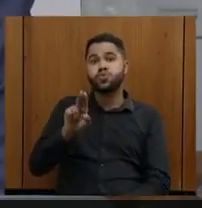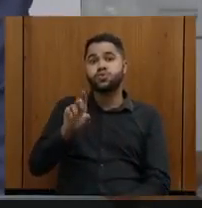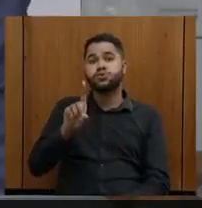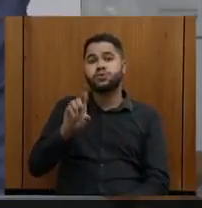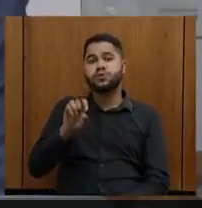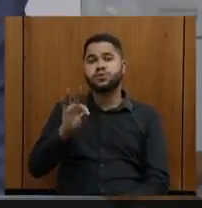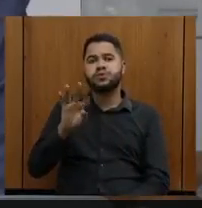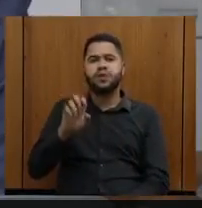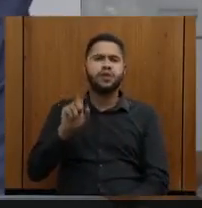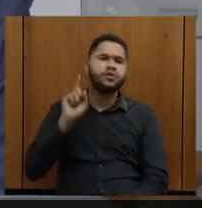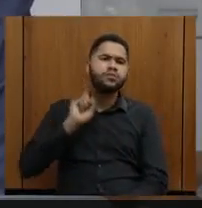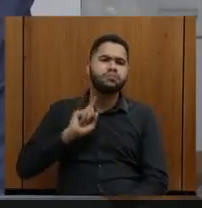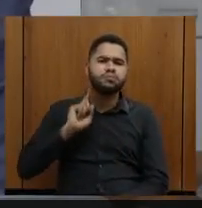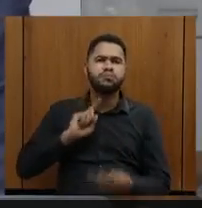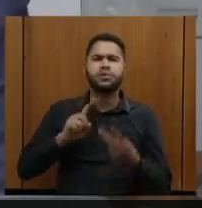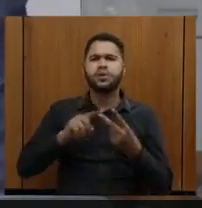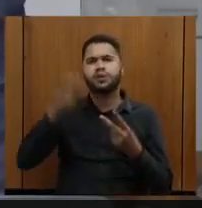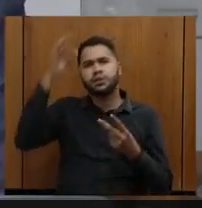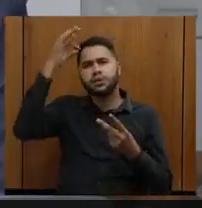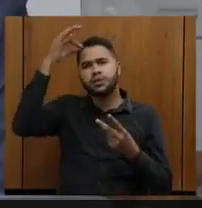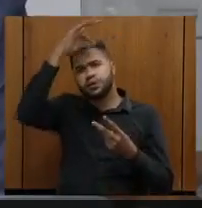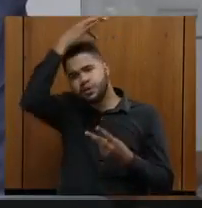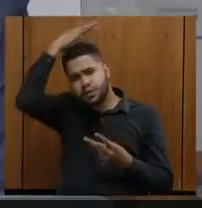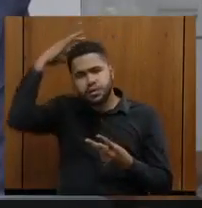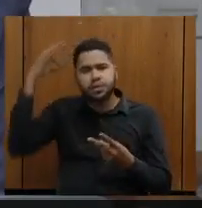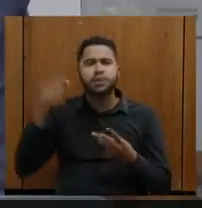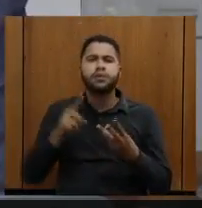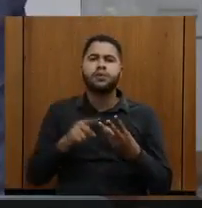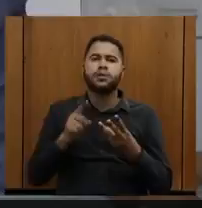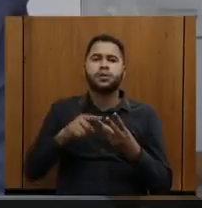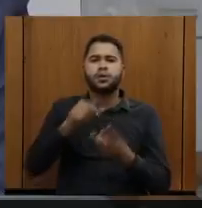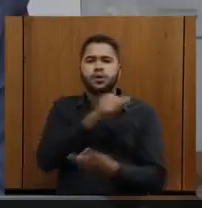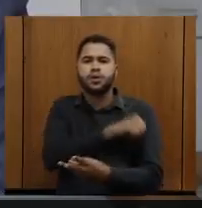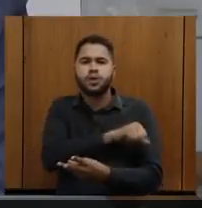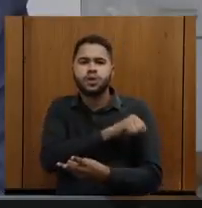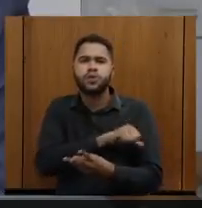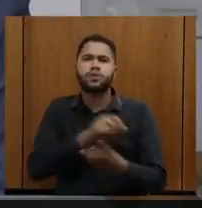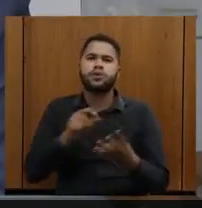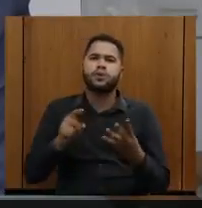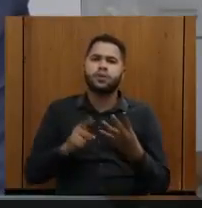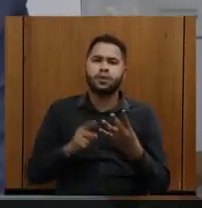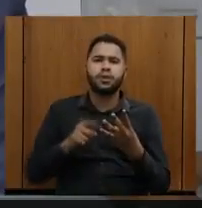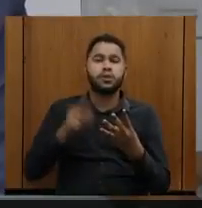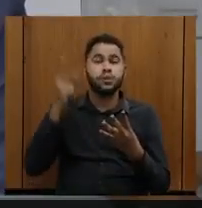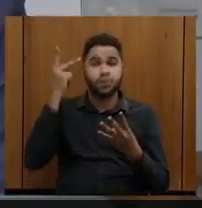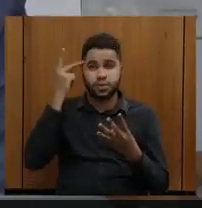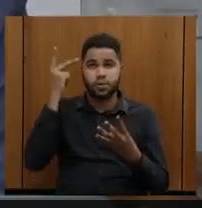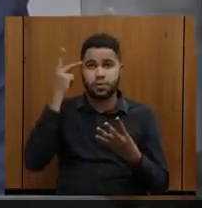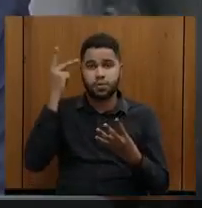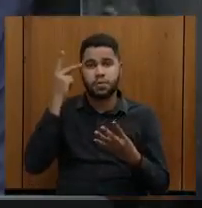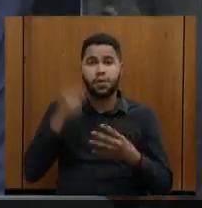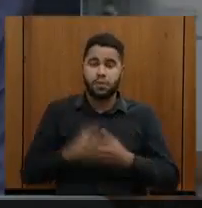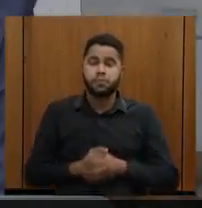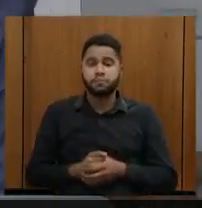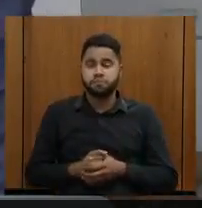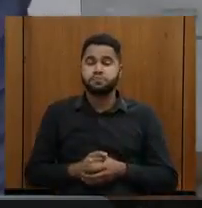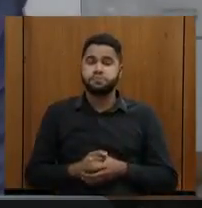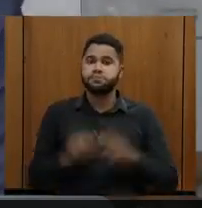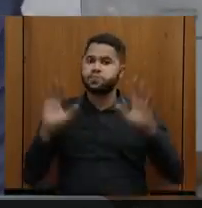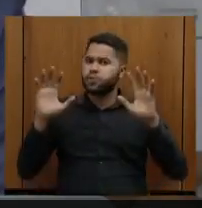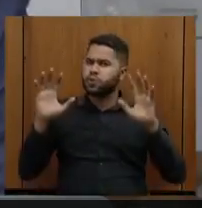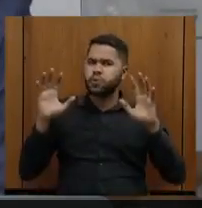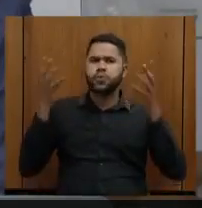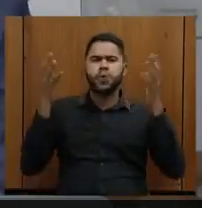Minas Gerais, Espírito Santo, Espírito Santo, Rio de Janeiro e também São Paulo, foi um evento